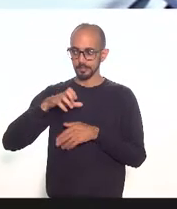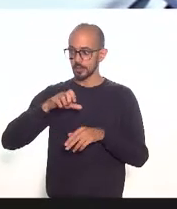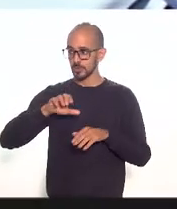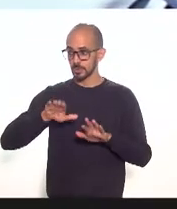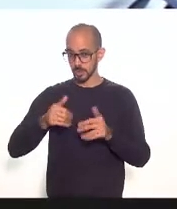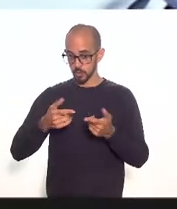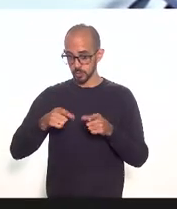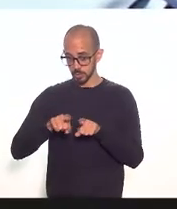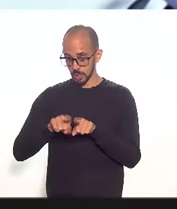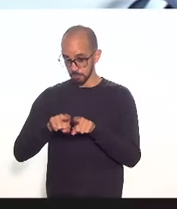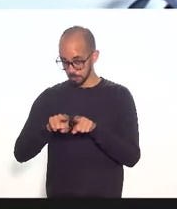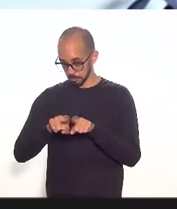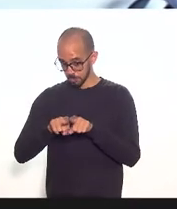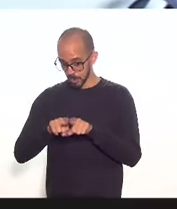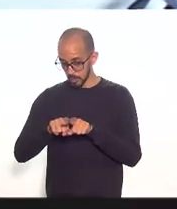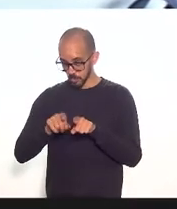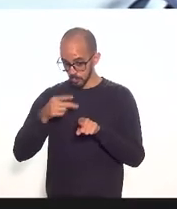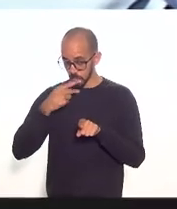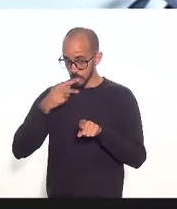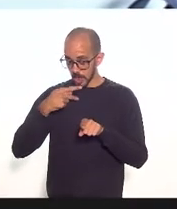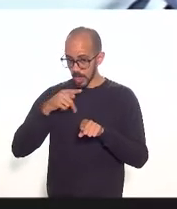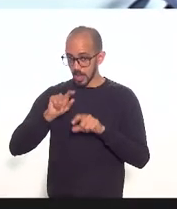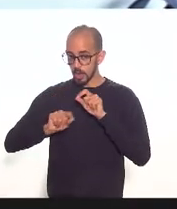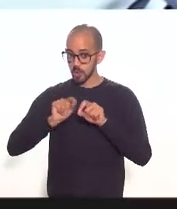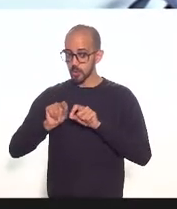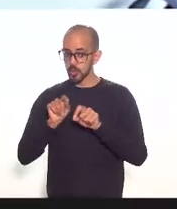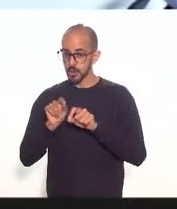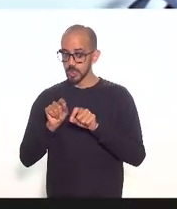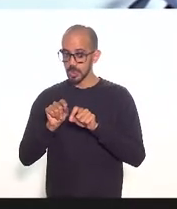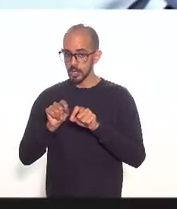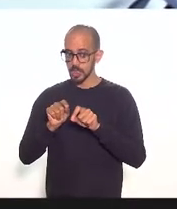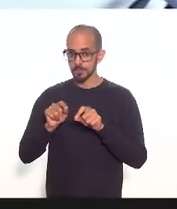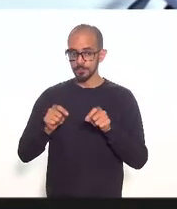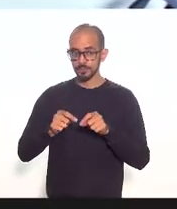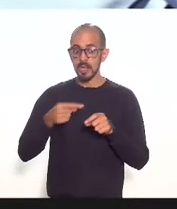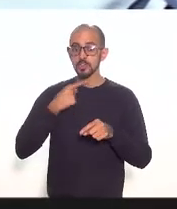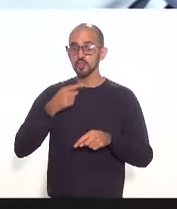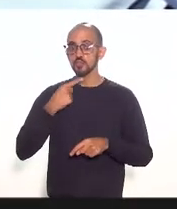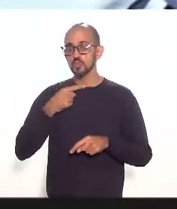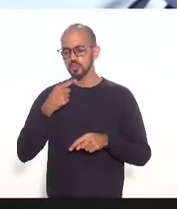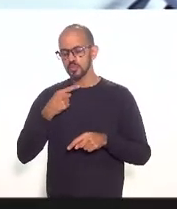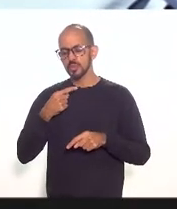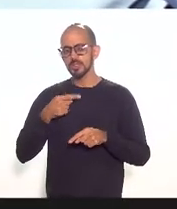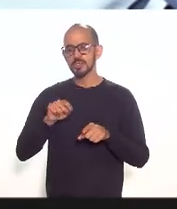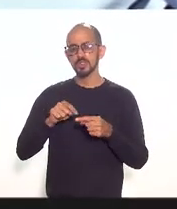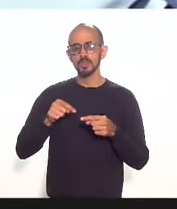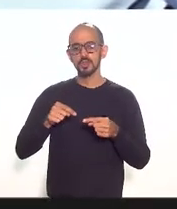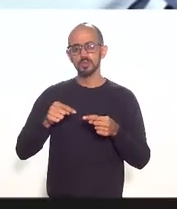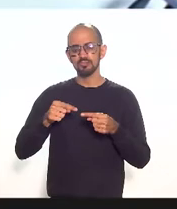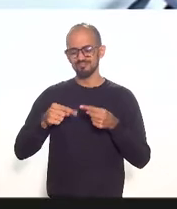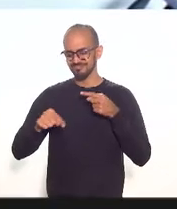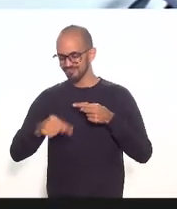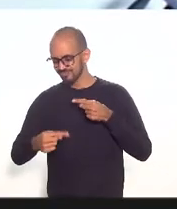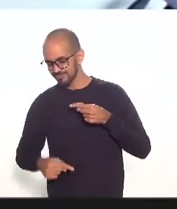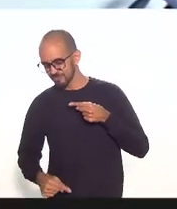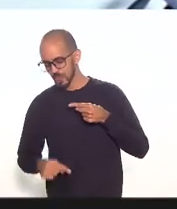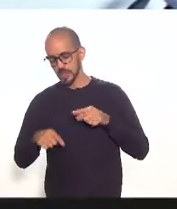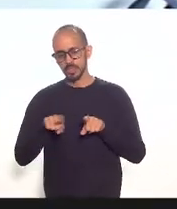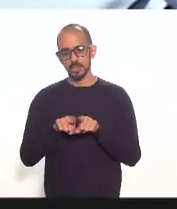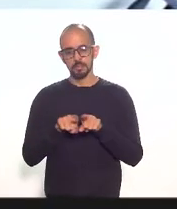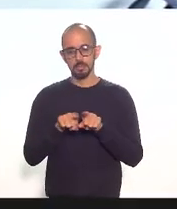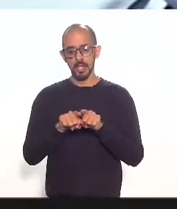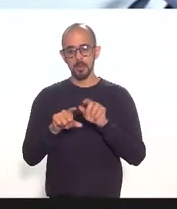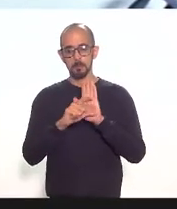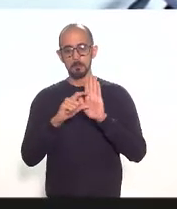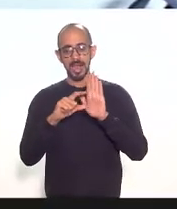falasse um pouco aqui sobre as contradições e aproveitando no parágrafo 4 a senhora